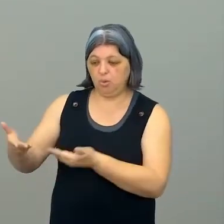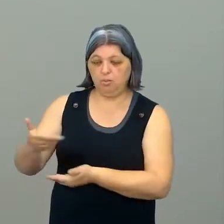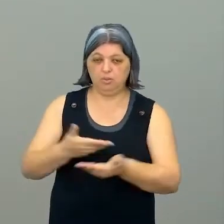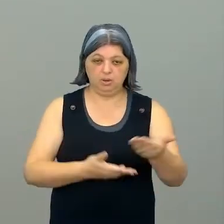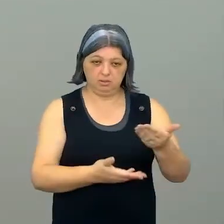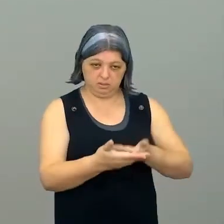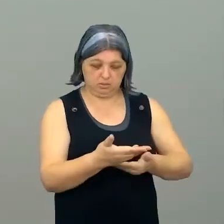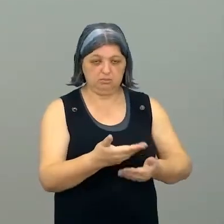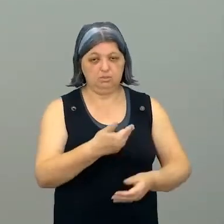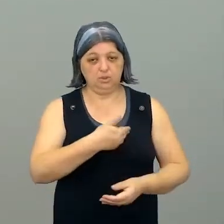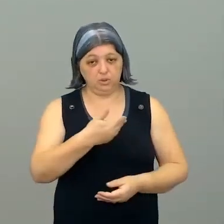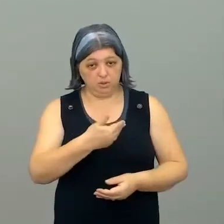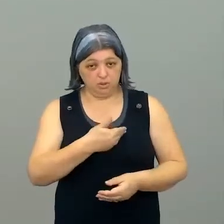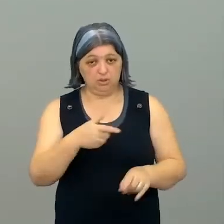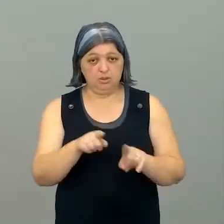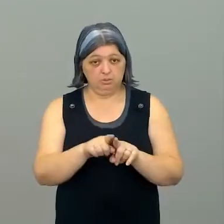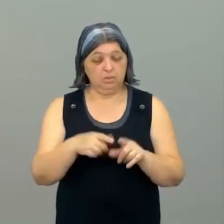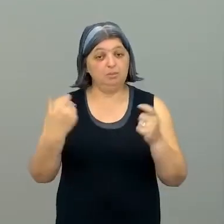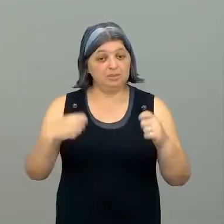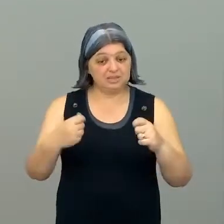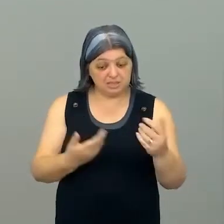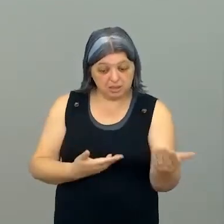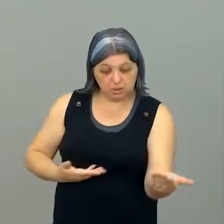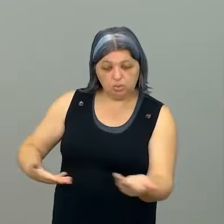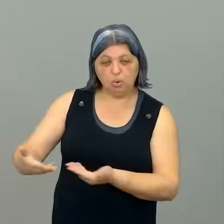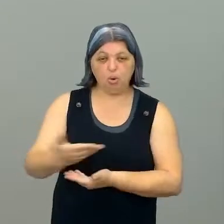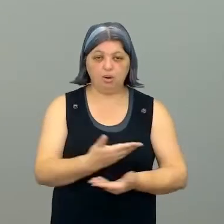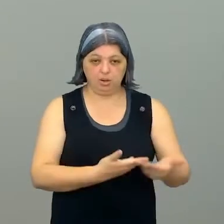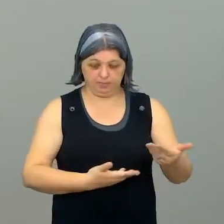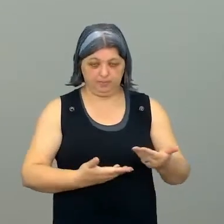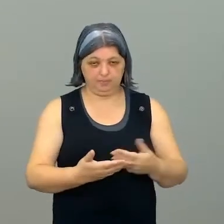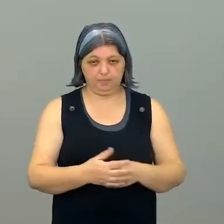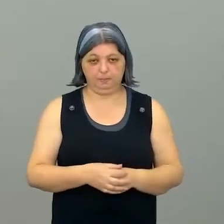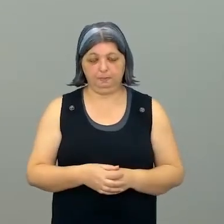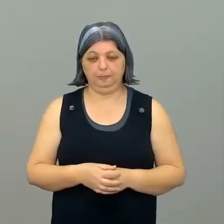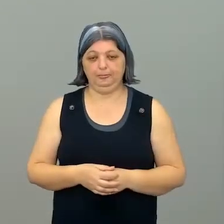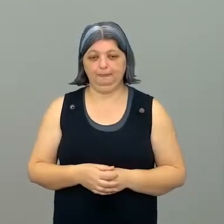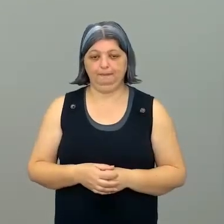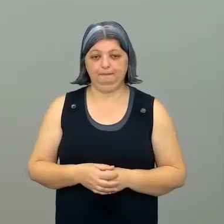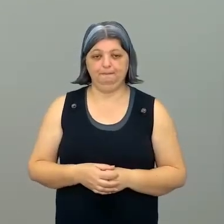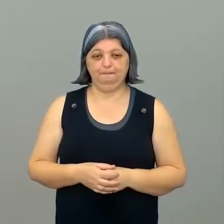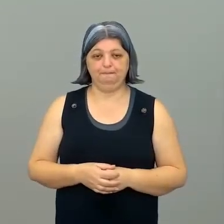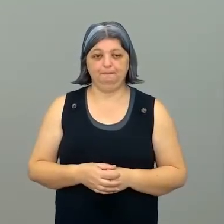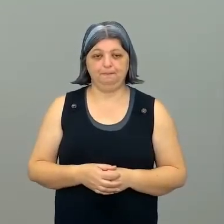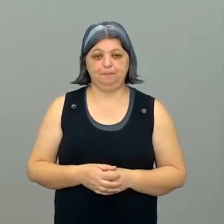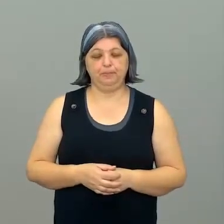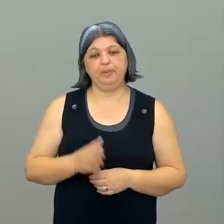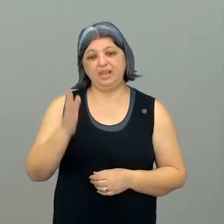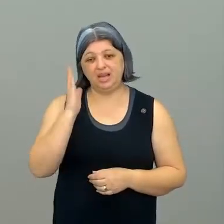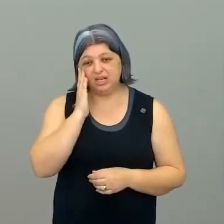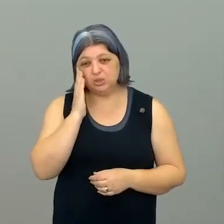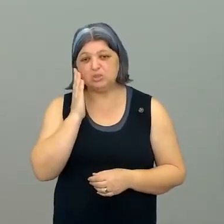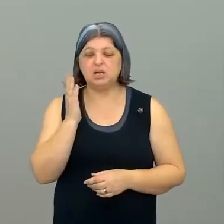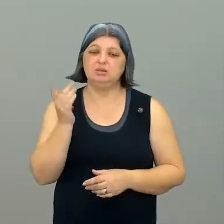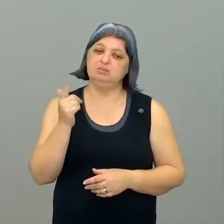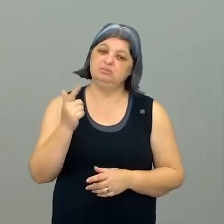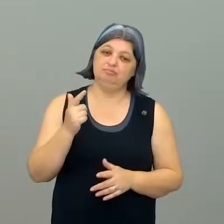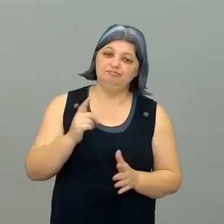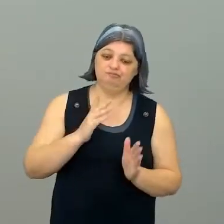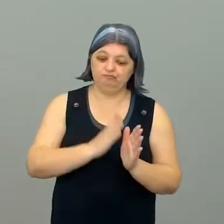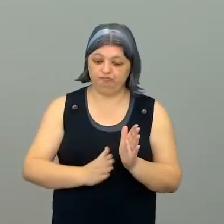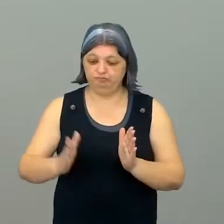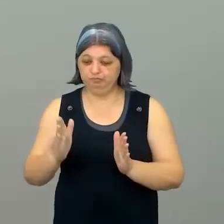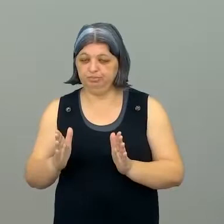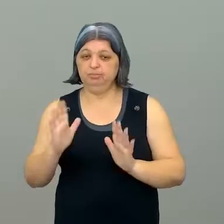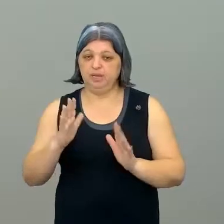entre os seus colegas, que exista uma troca, né? Eu acho que a gente pode pensar, eu sei que a gente não está nessa etapa, mas eu